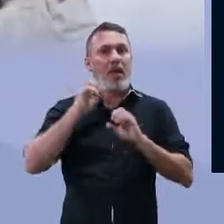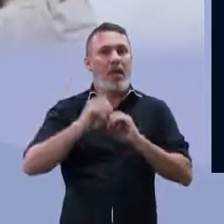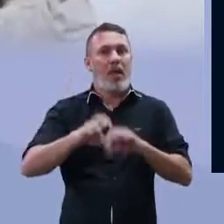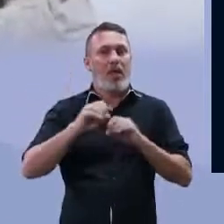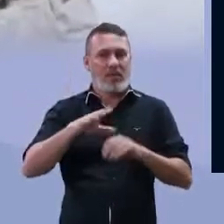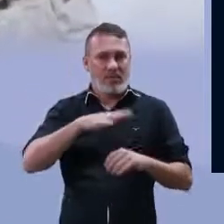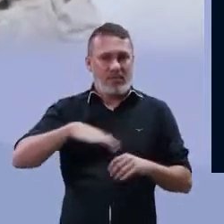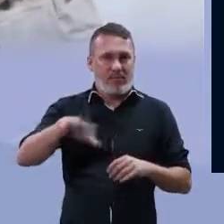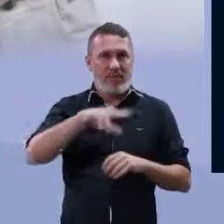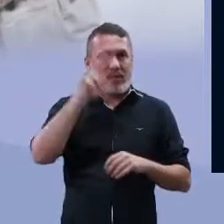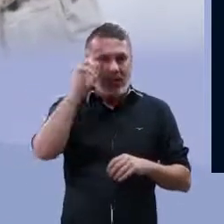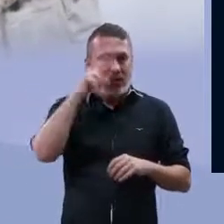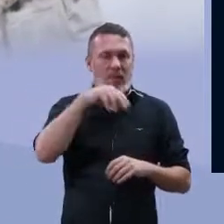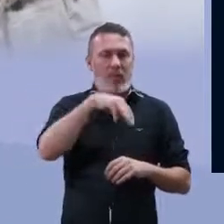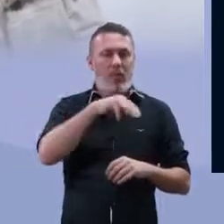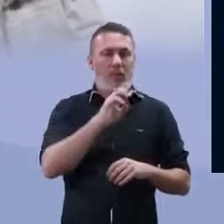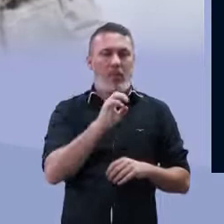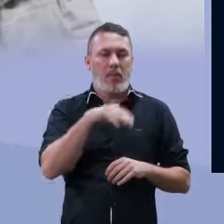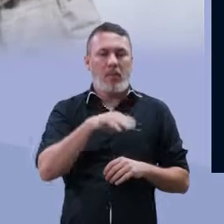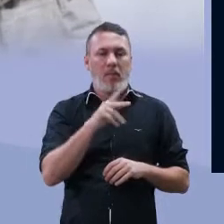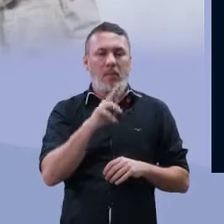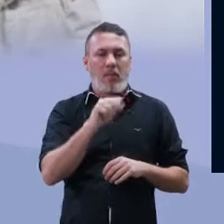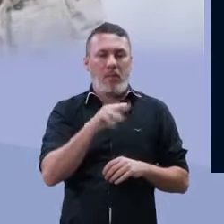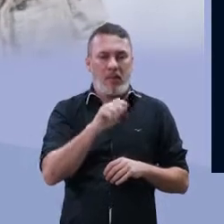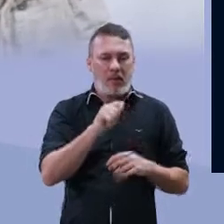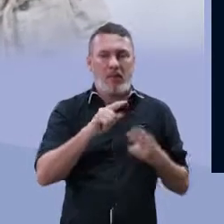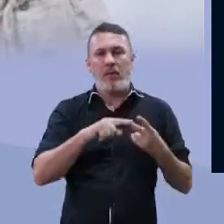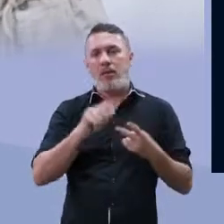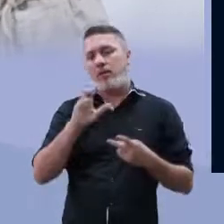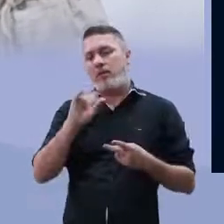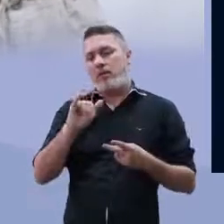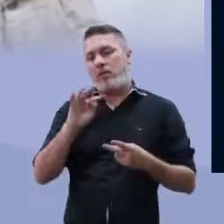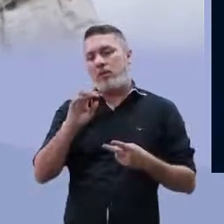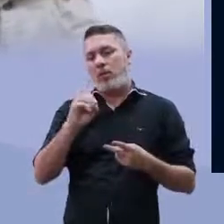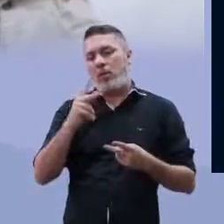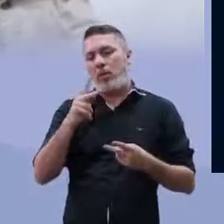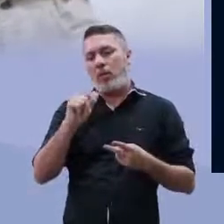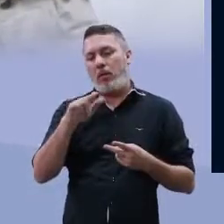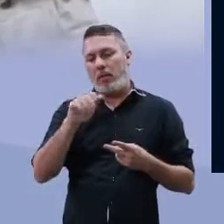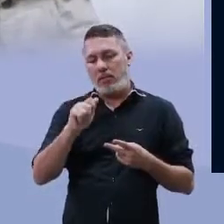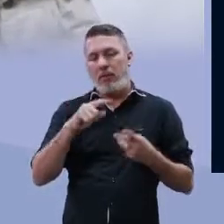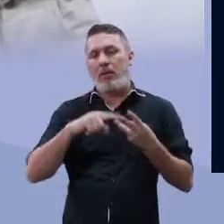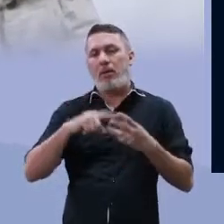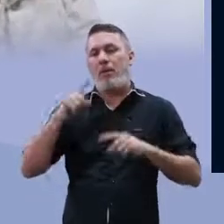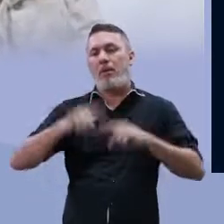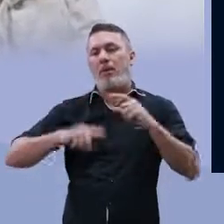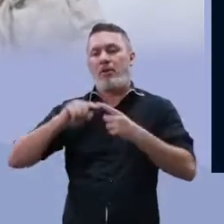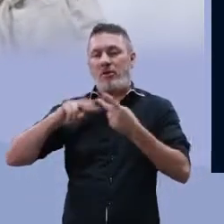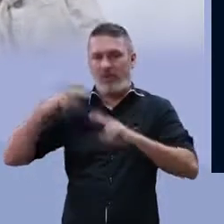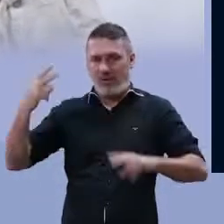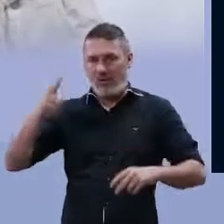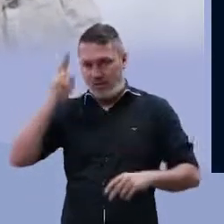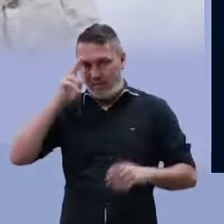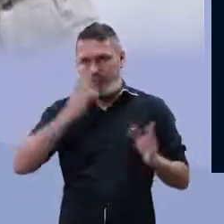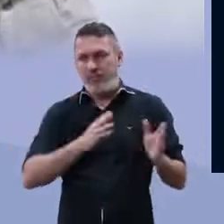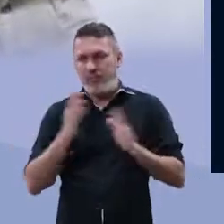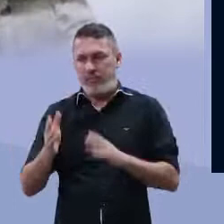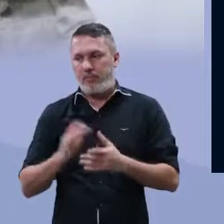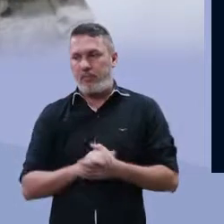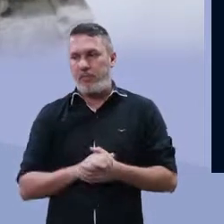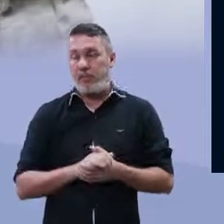viu lá na nossa primeira aula de citologia. Membrana plasmática, citoplasma e material genético.